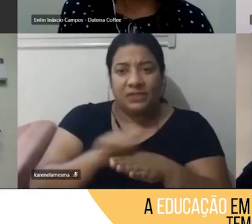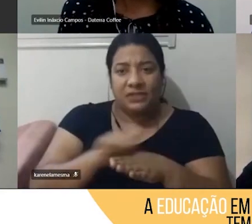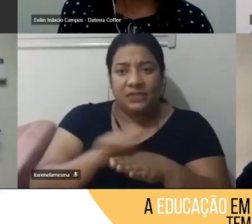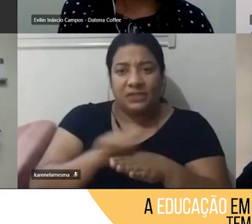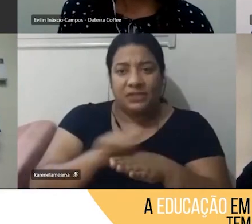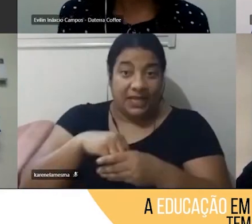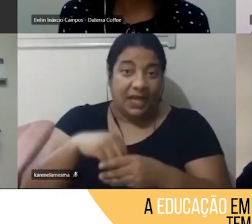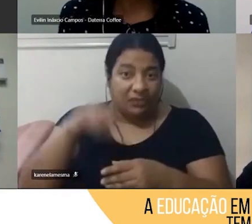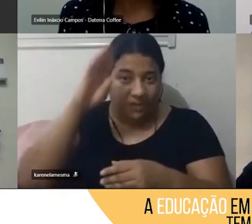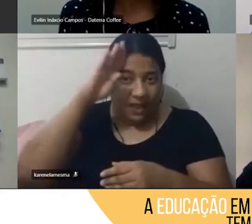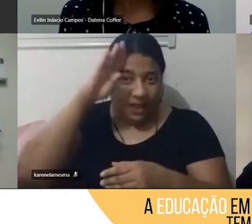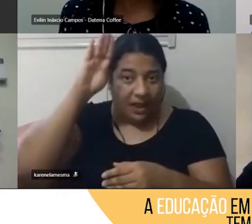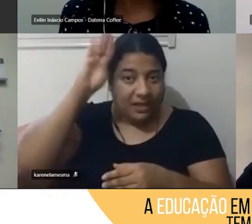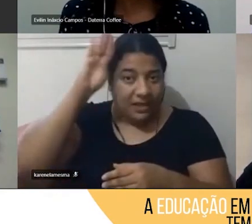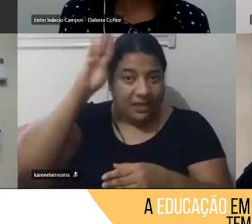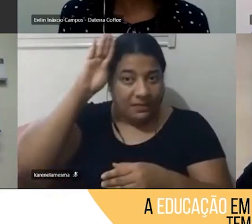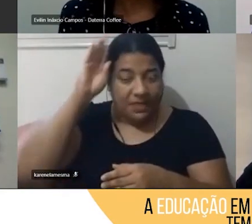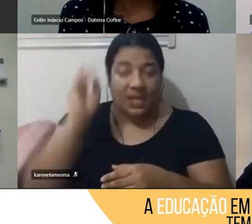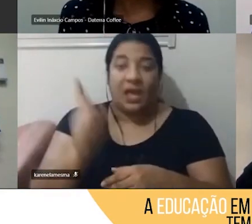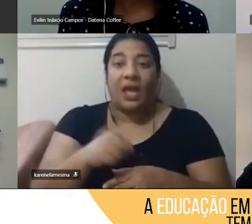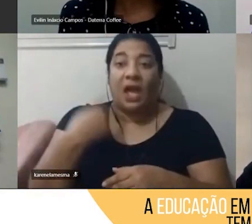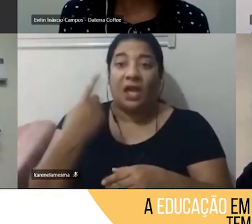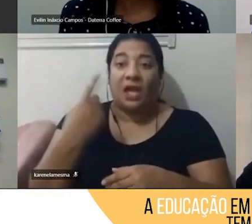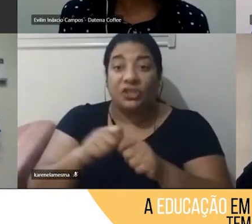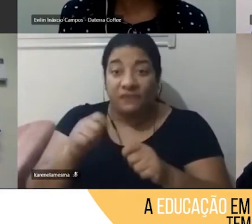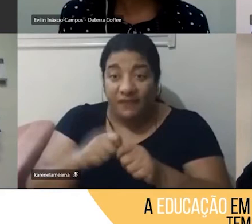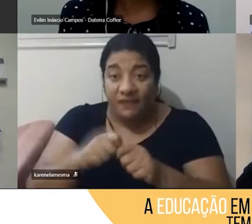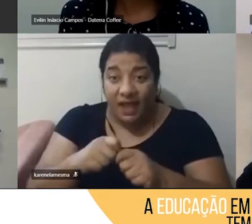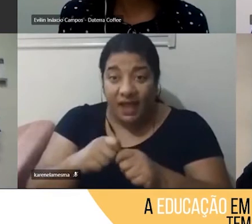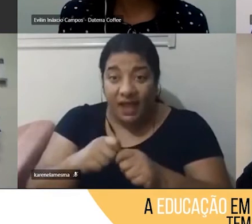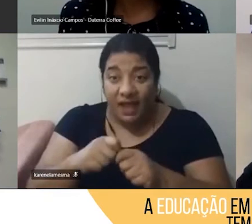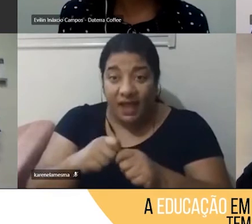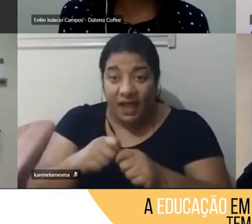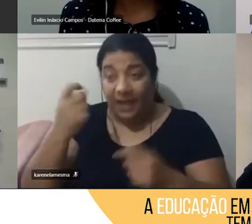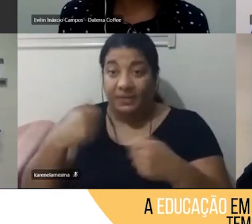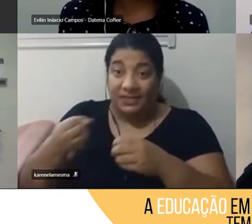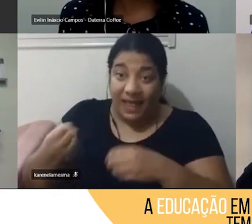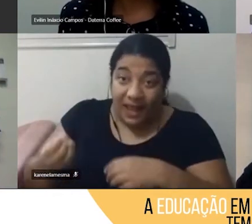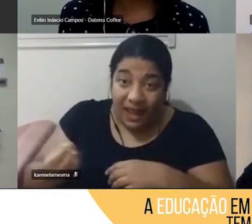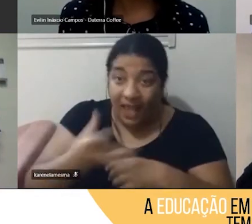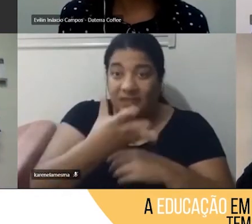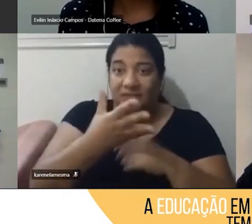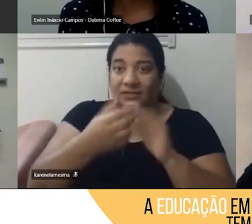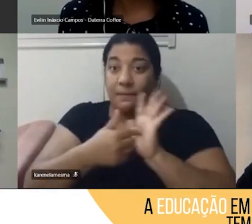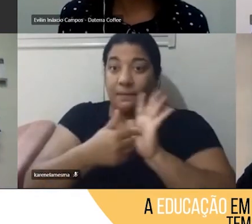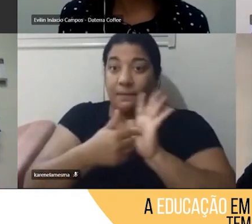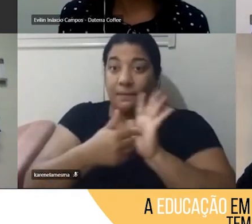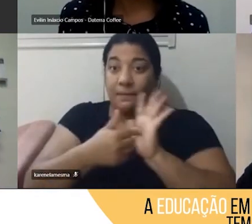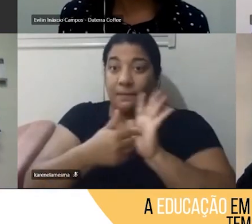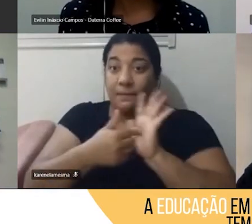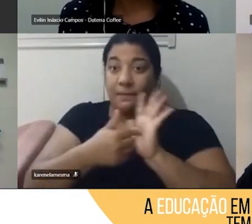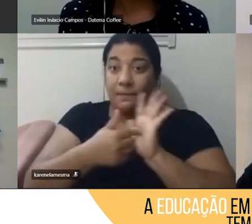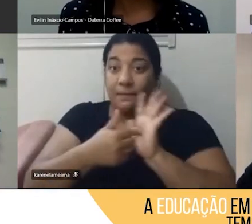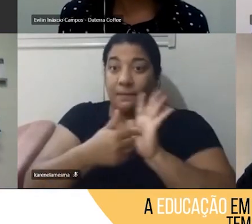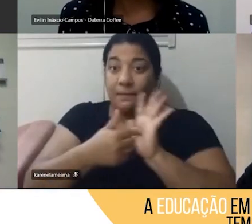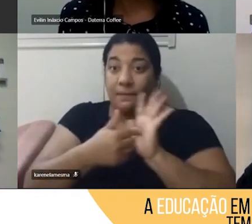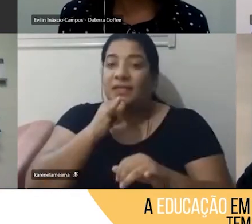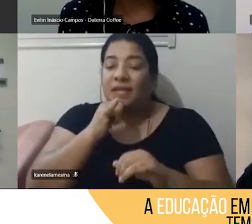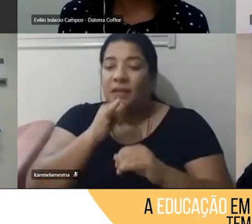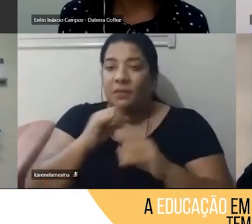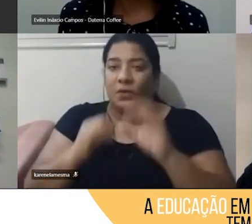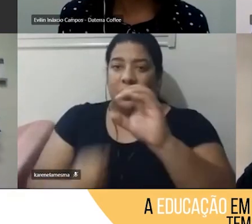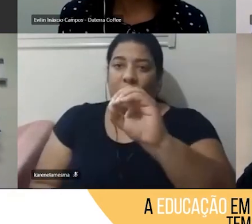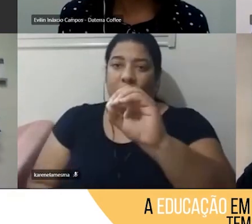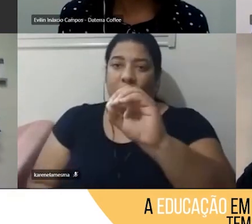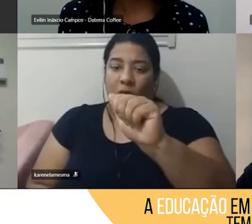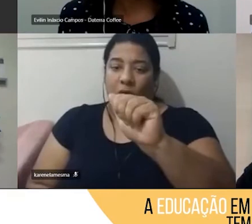que a gente faz, a gente tem um lançamento para os pais, né, então, por exemplo, a gente faz um oasis, convido os pais, a gente faz